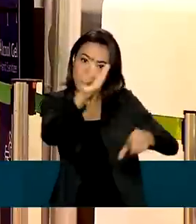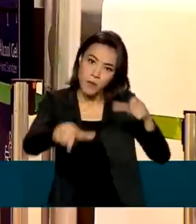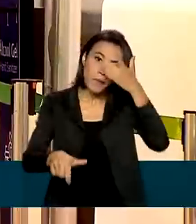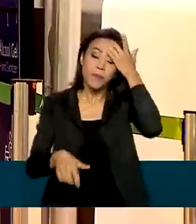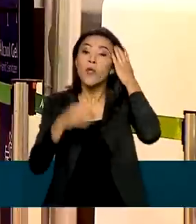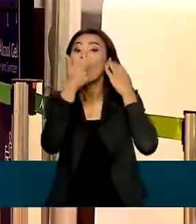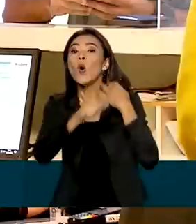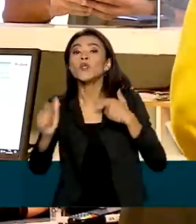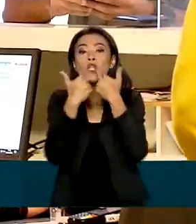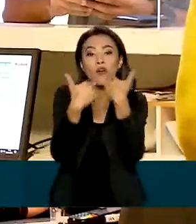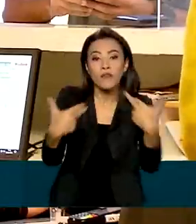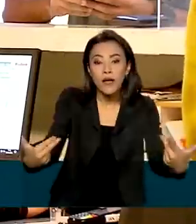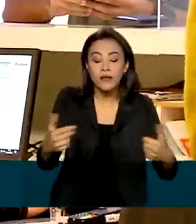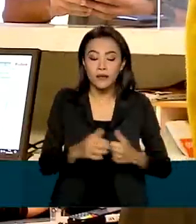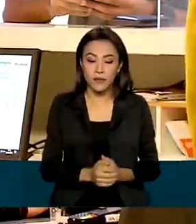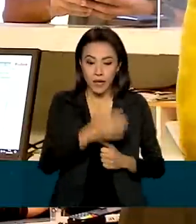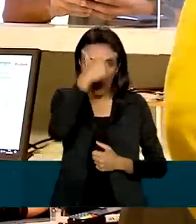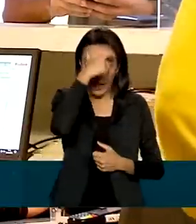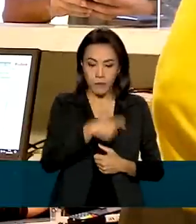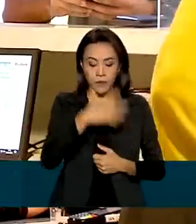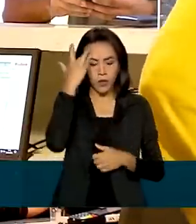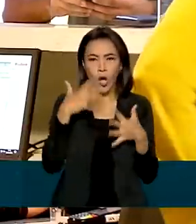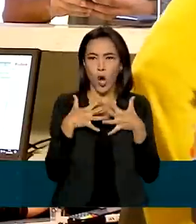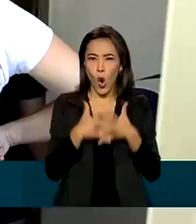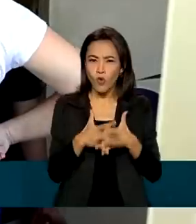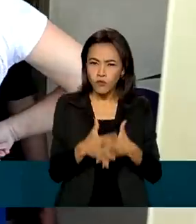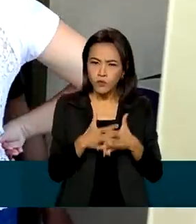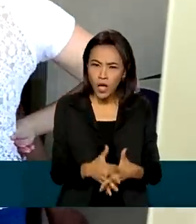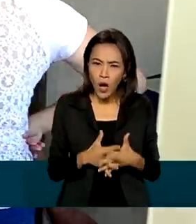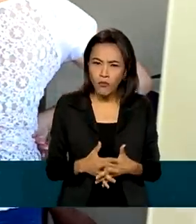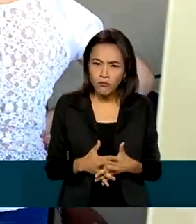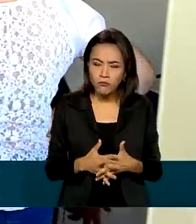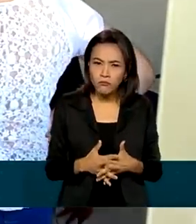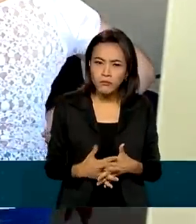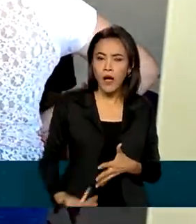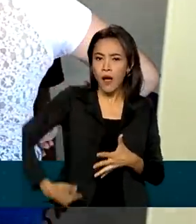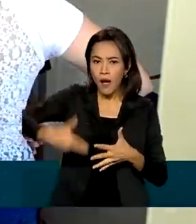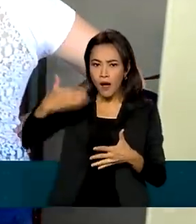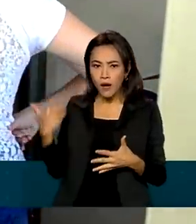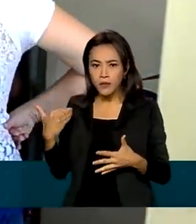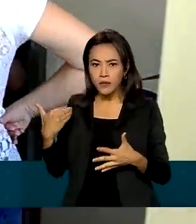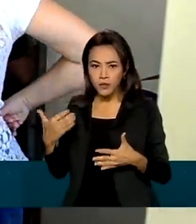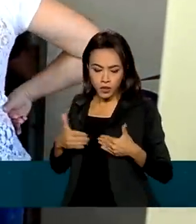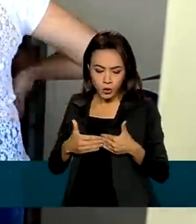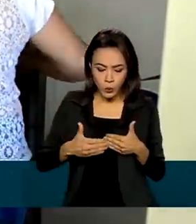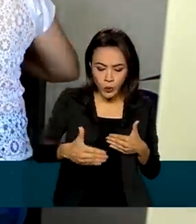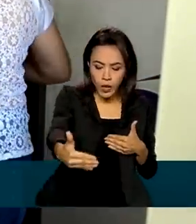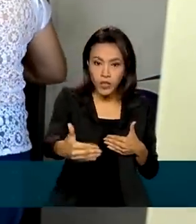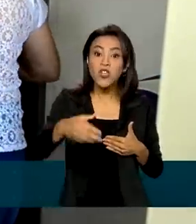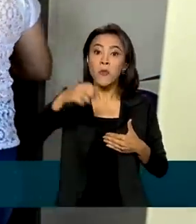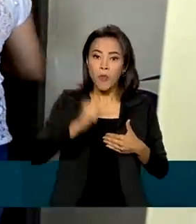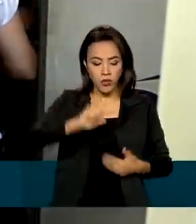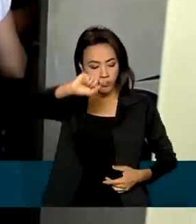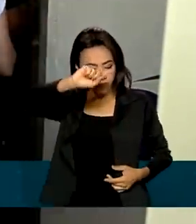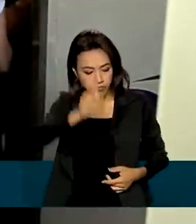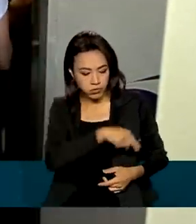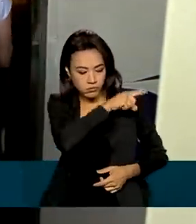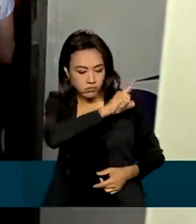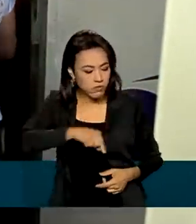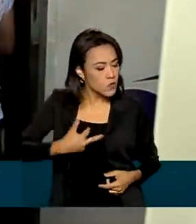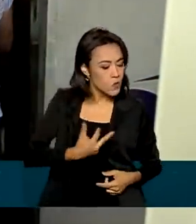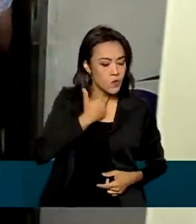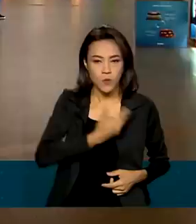é que o passageiro que faz confusão antes e durante o voo poderá ficar suspenso de